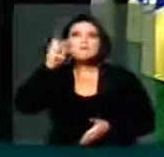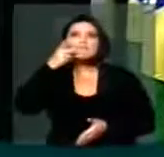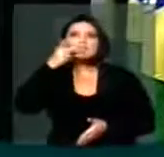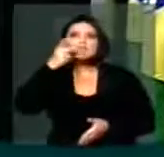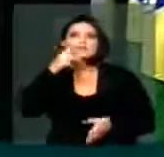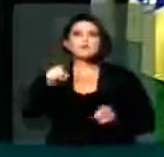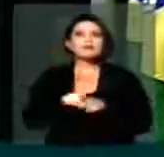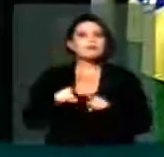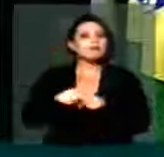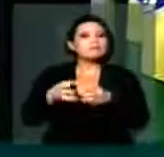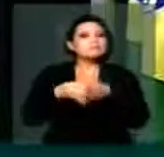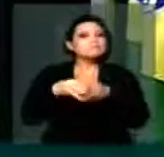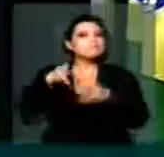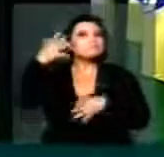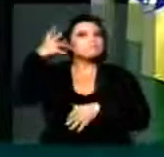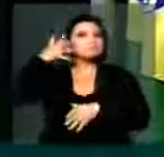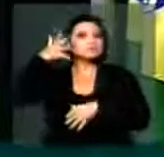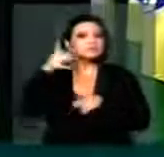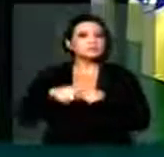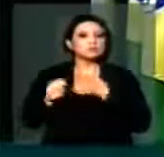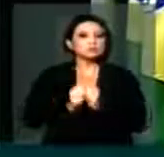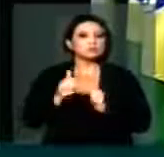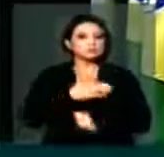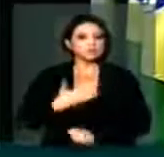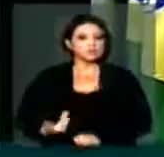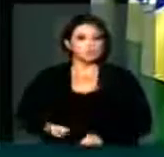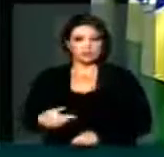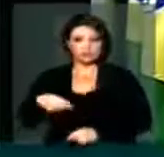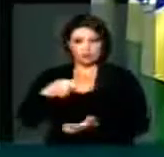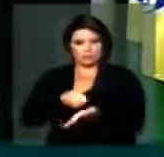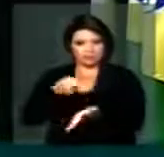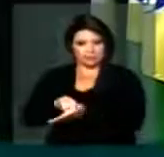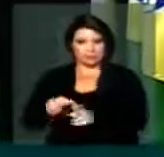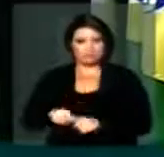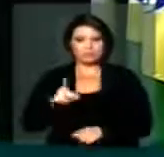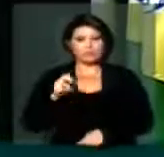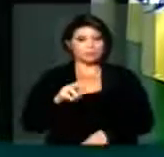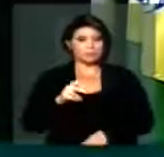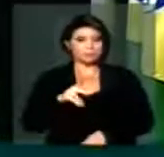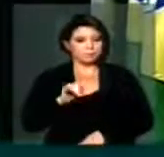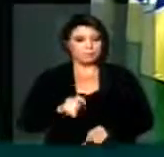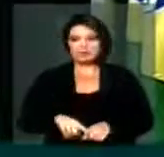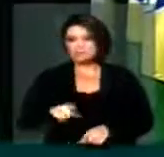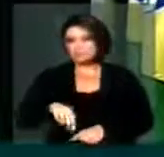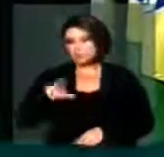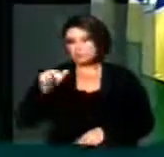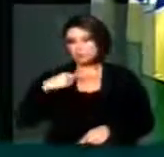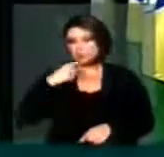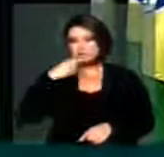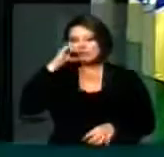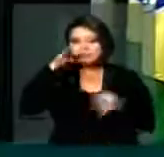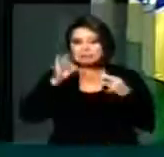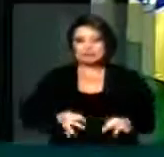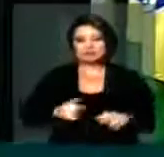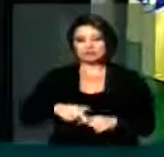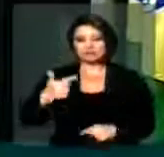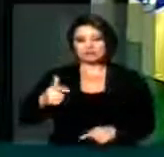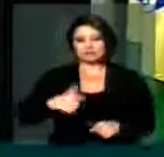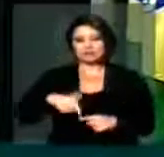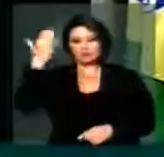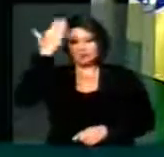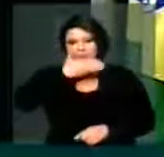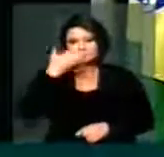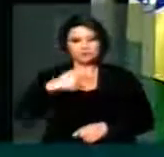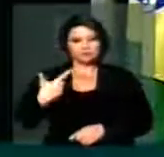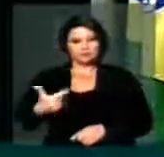do envolvimento de parlamentares da base do governo no pagamento de popina. Jamais este fato confirmado ou